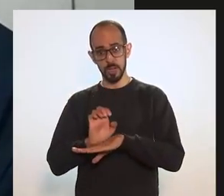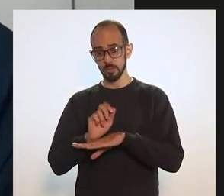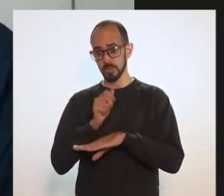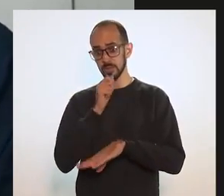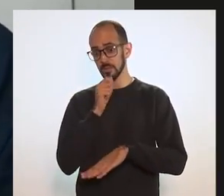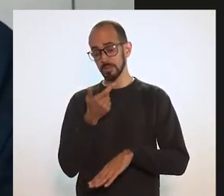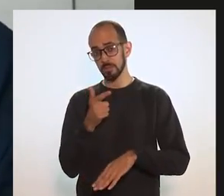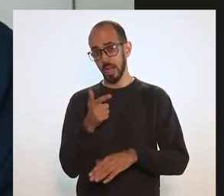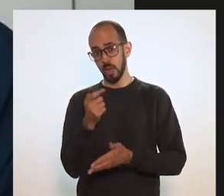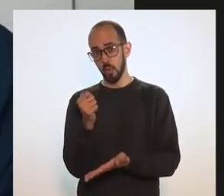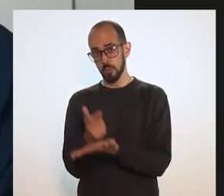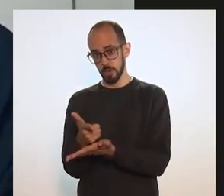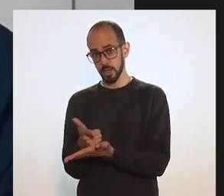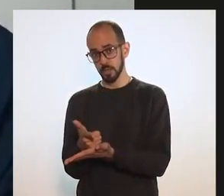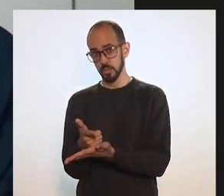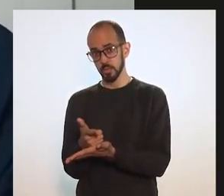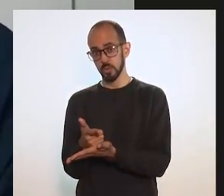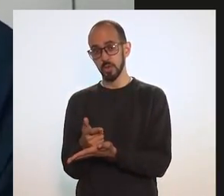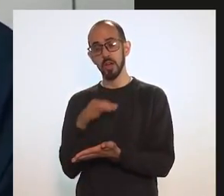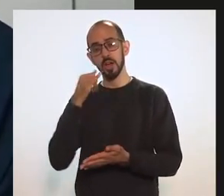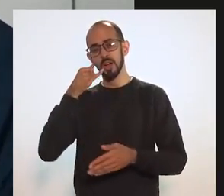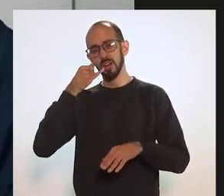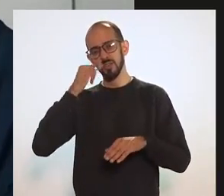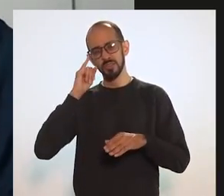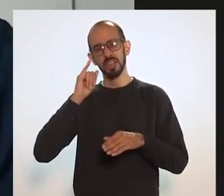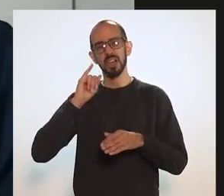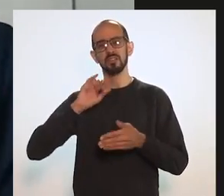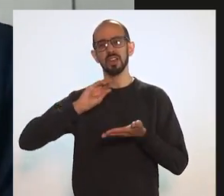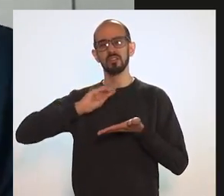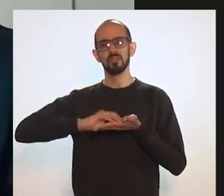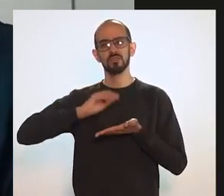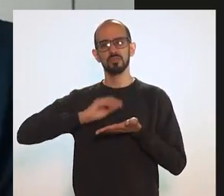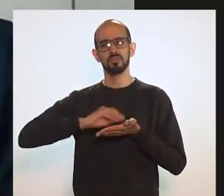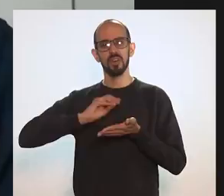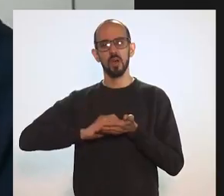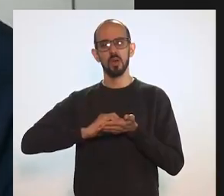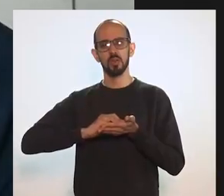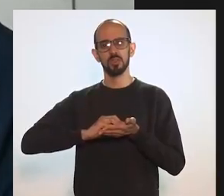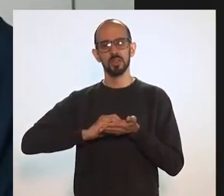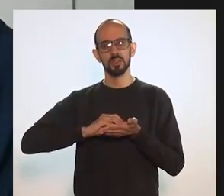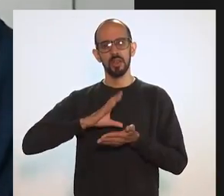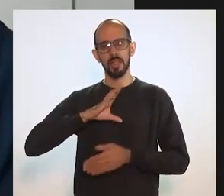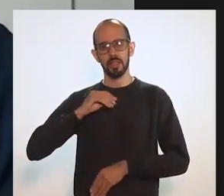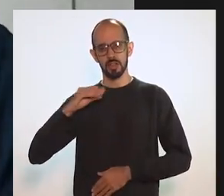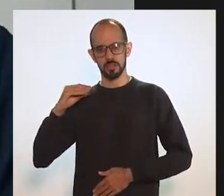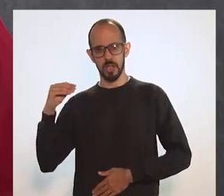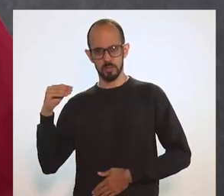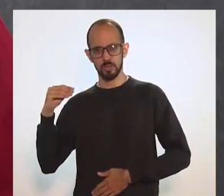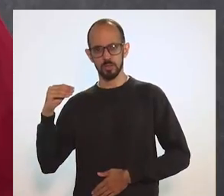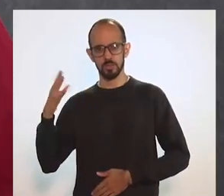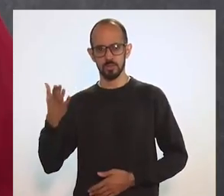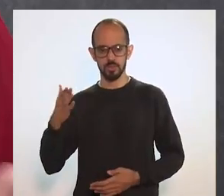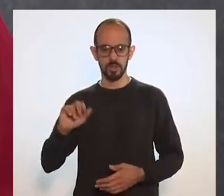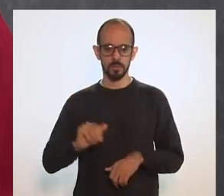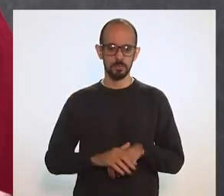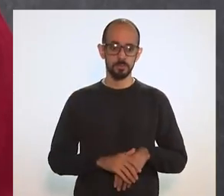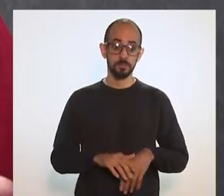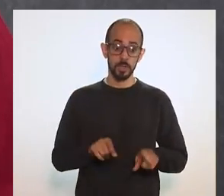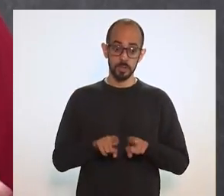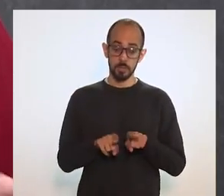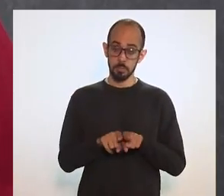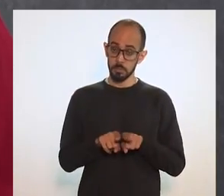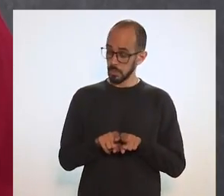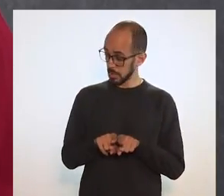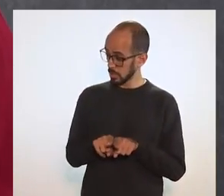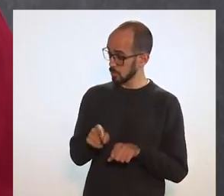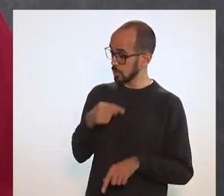os estados que não estejam comprando não fiquem tão para trás nesse processo de vacinação. É porque essa é dúvida